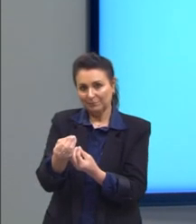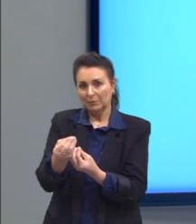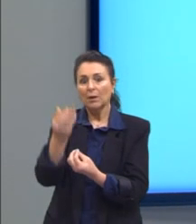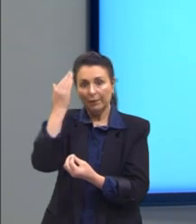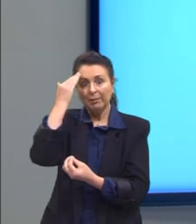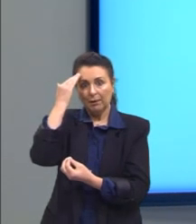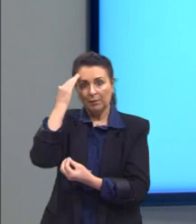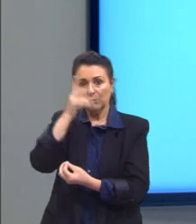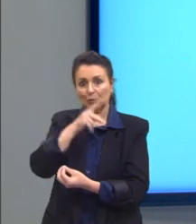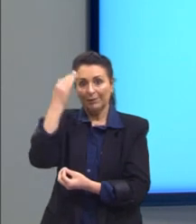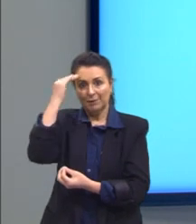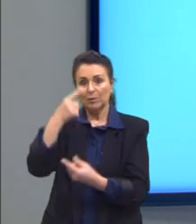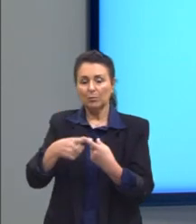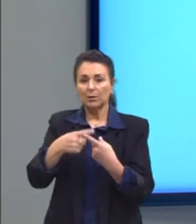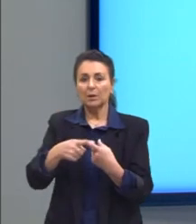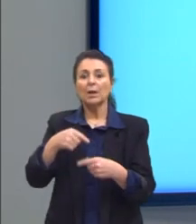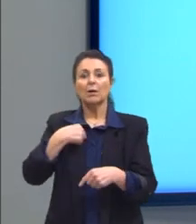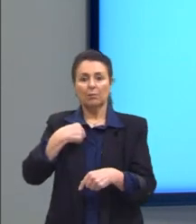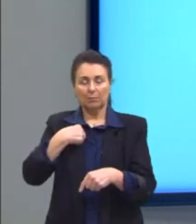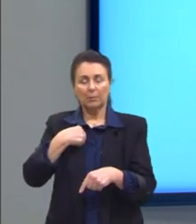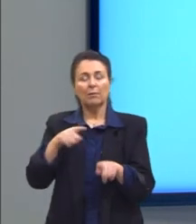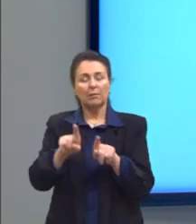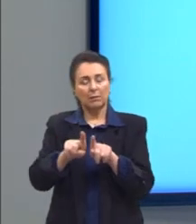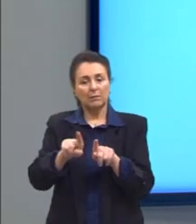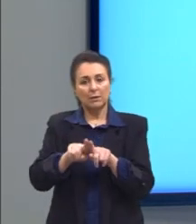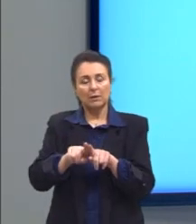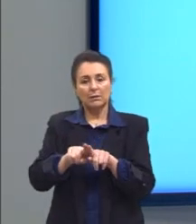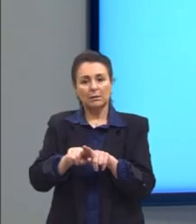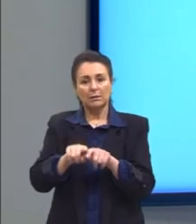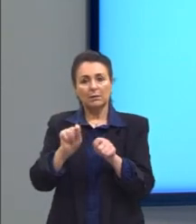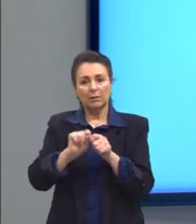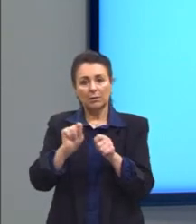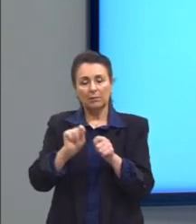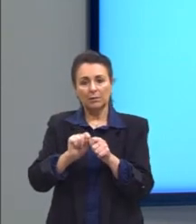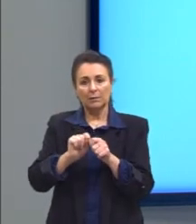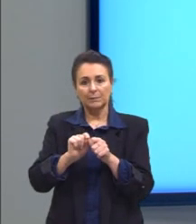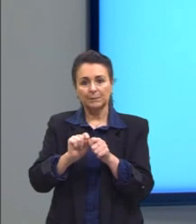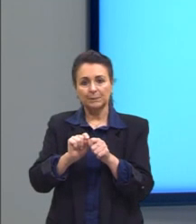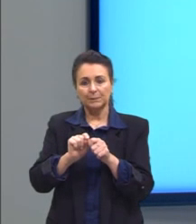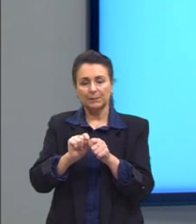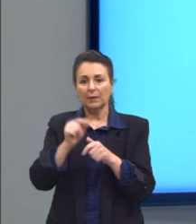também fiz isso. Fui monitora para ganhar desconto na faculdade.